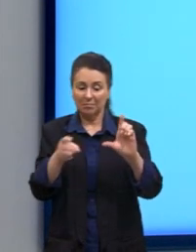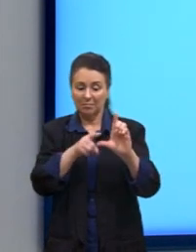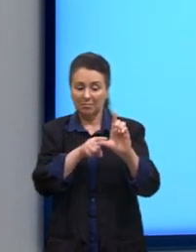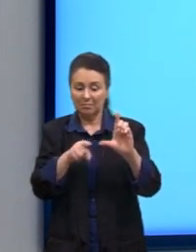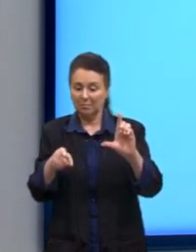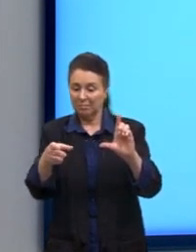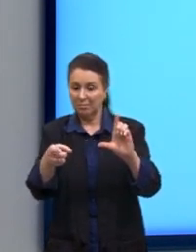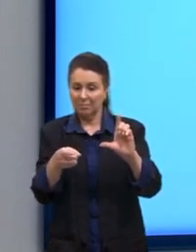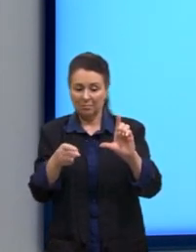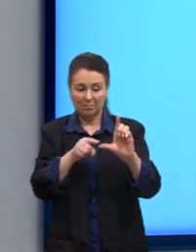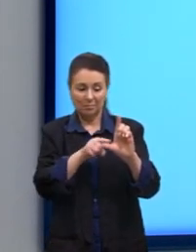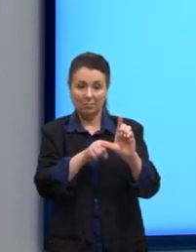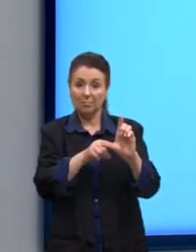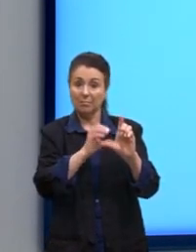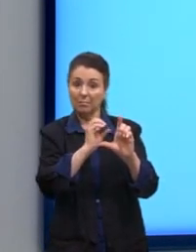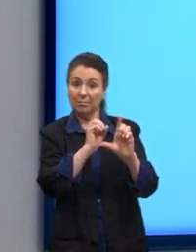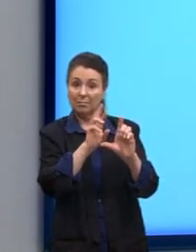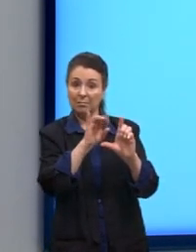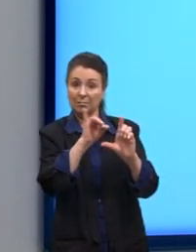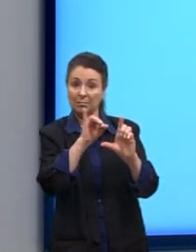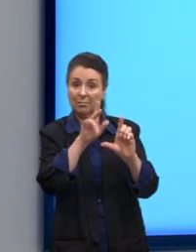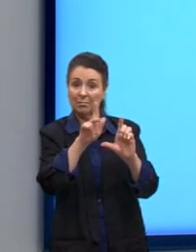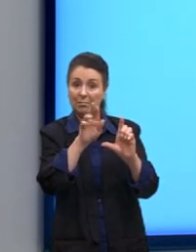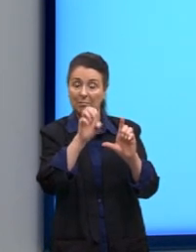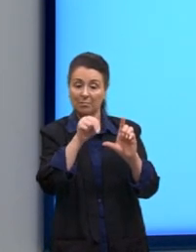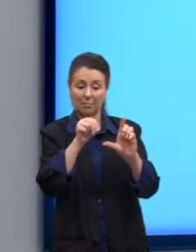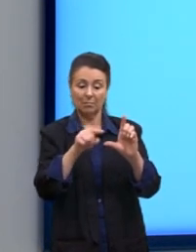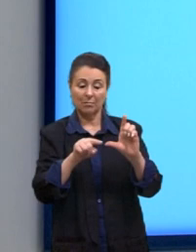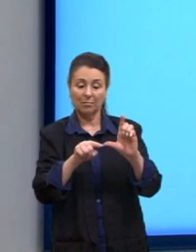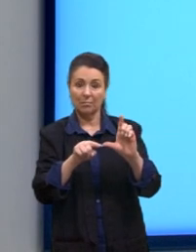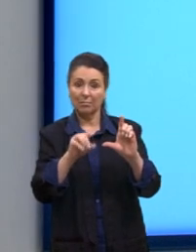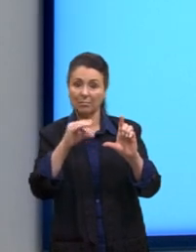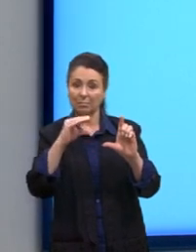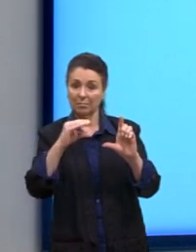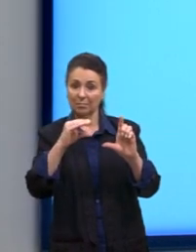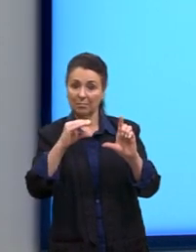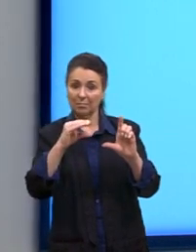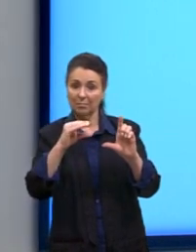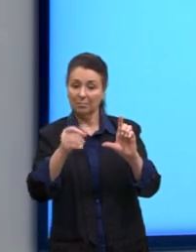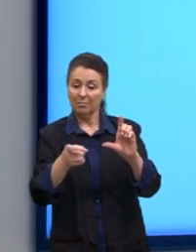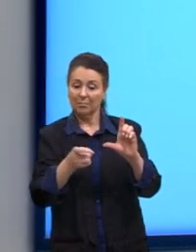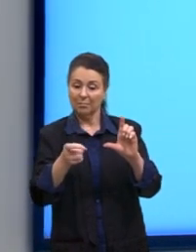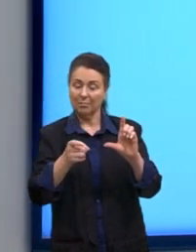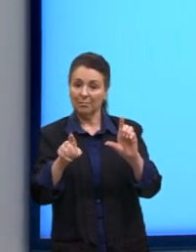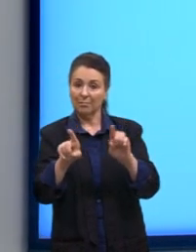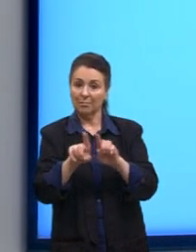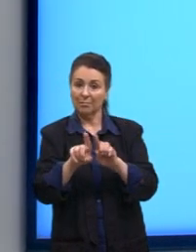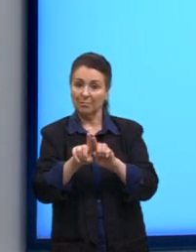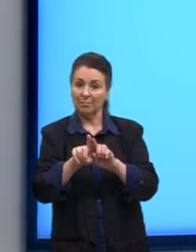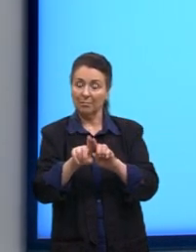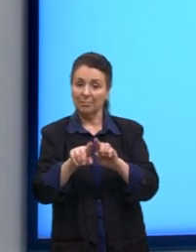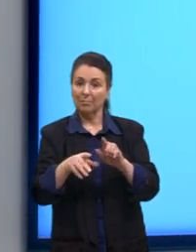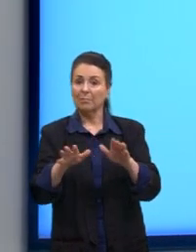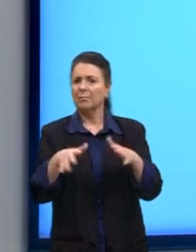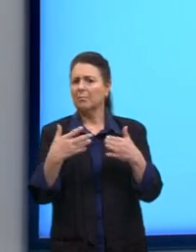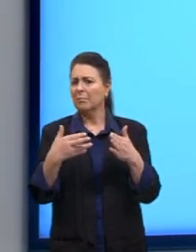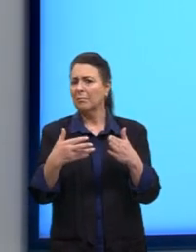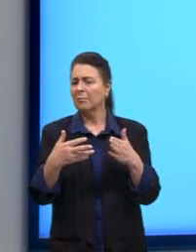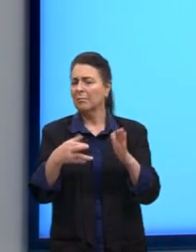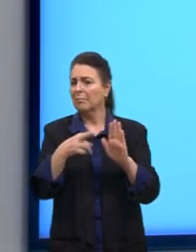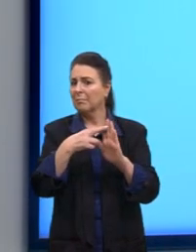pela origem, até tem o ponto C, exatamente aqui no eixo x, só que qual era o critério?